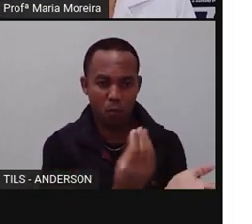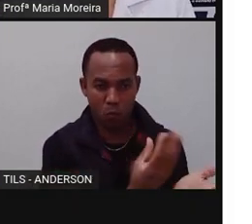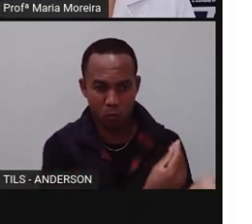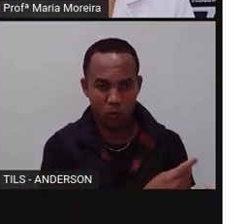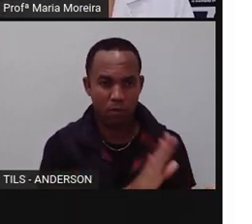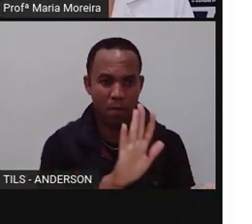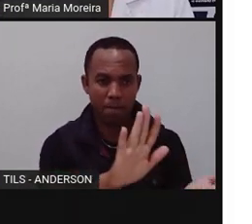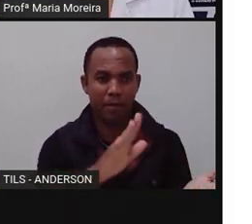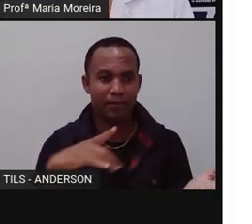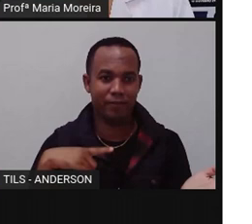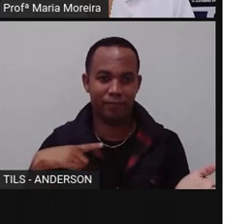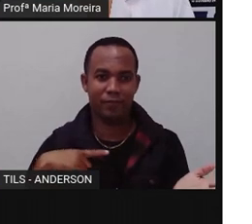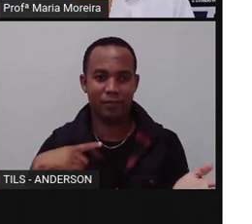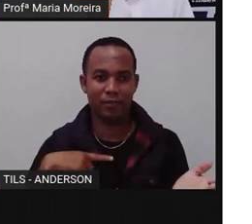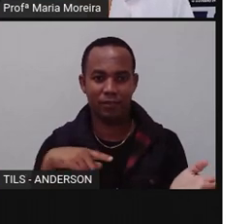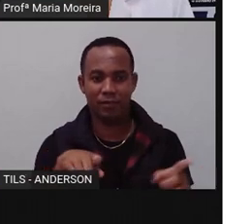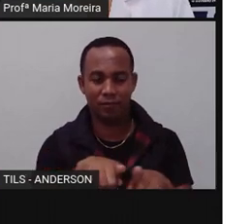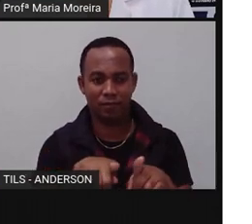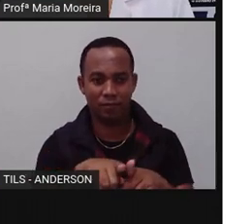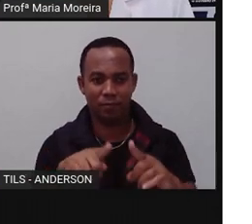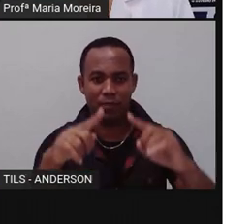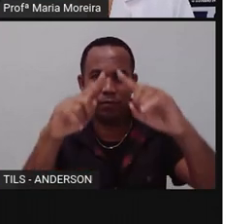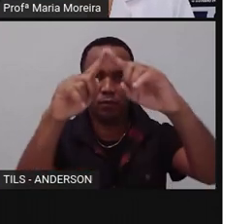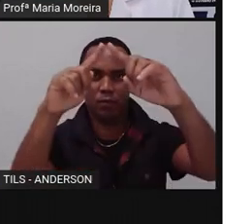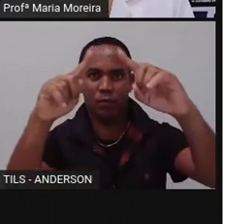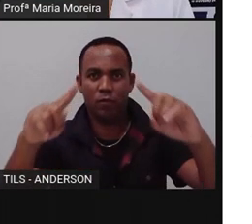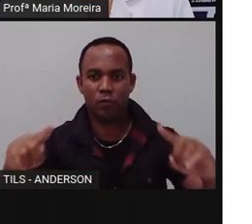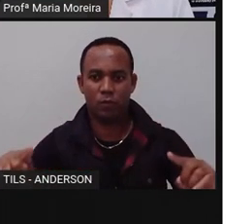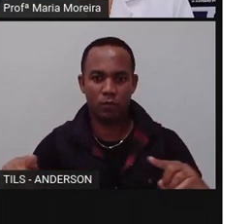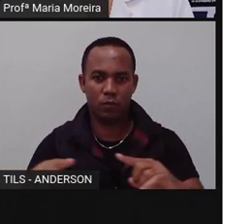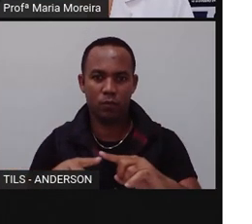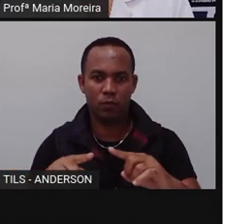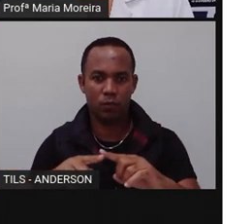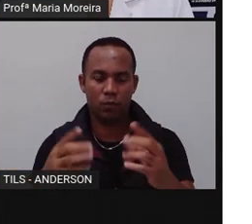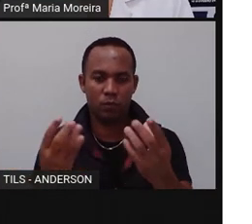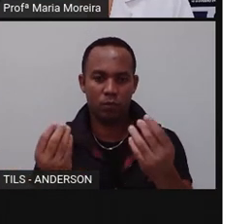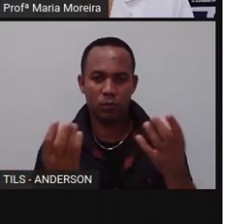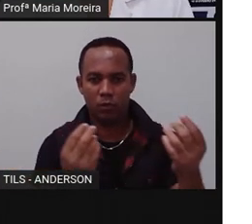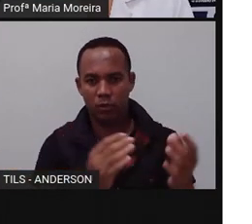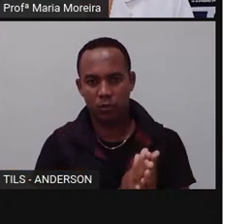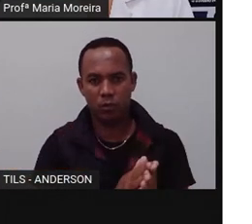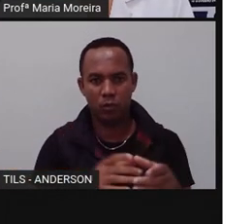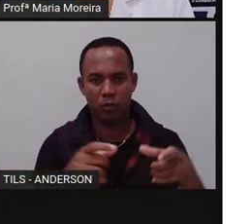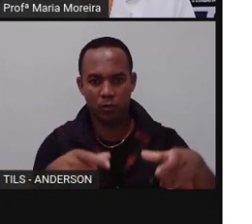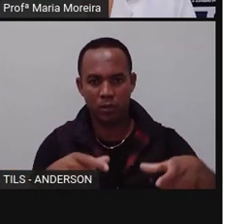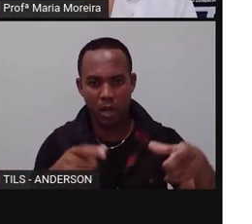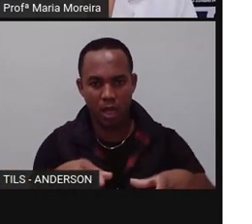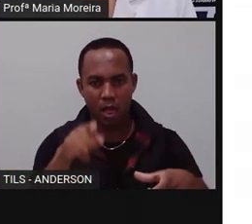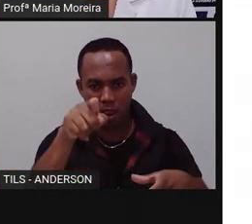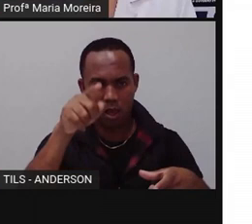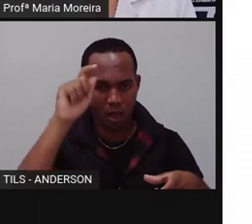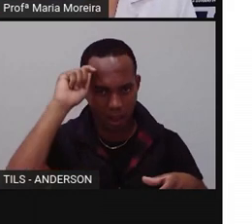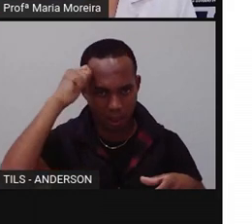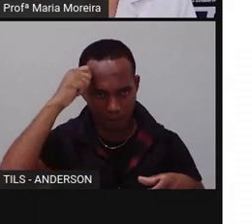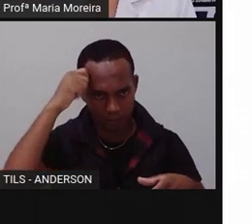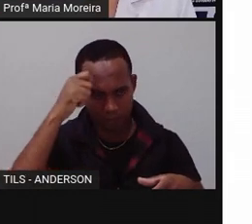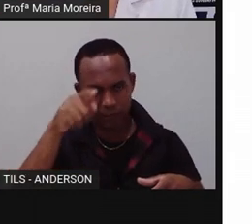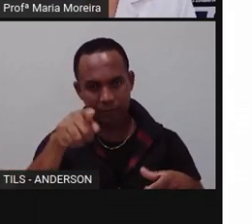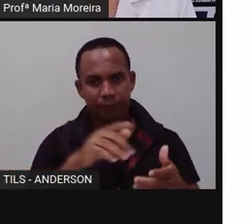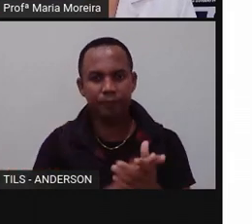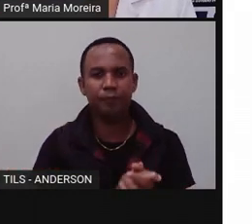pirâmides, vocês sabiam disso? Pois é, pirâmides do Egito, ah, continente africano. Bom, o